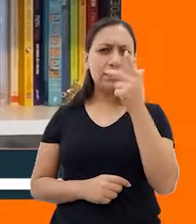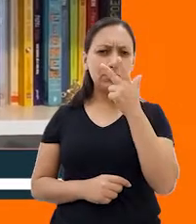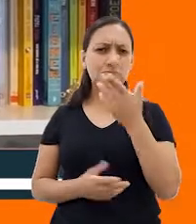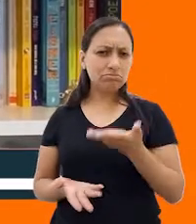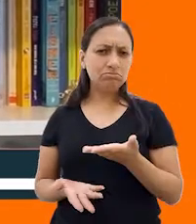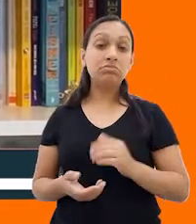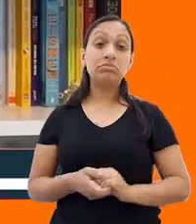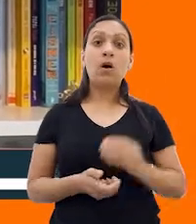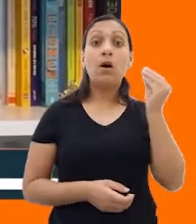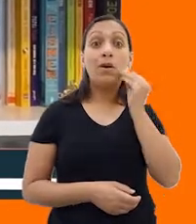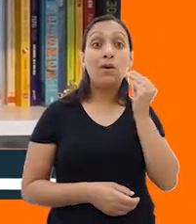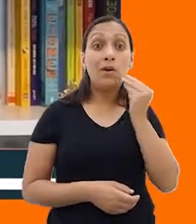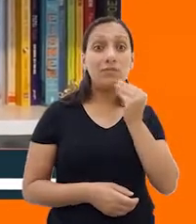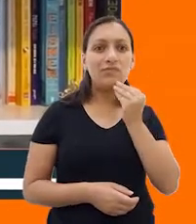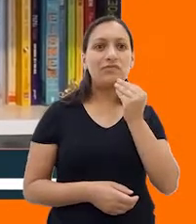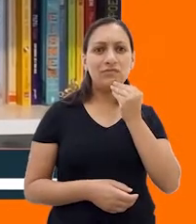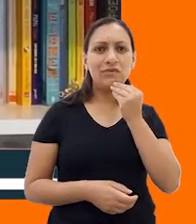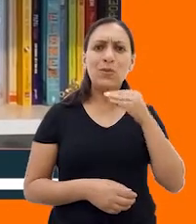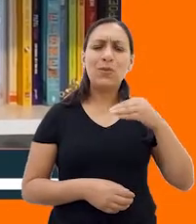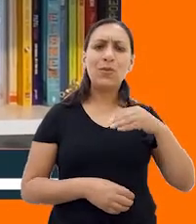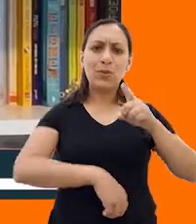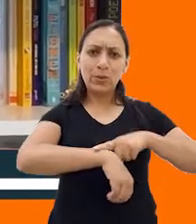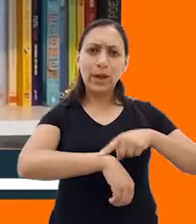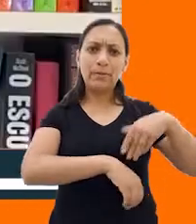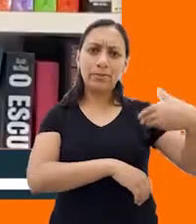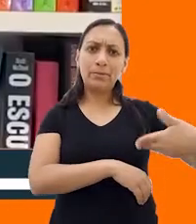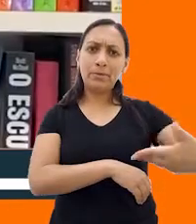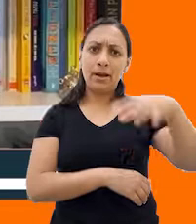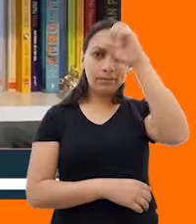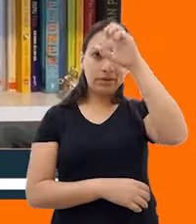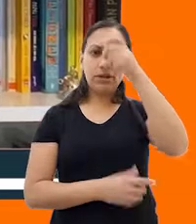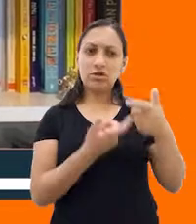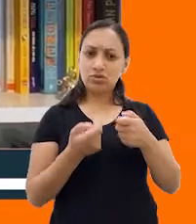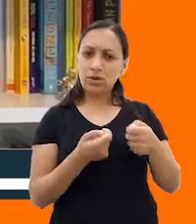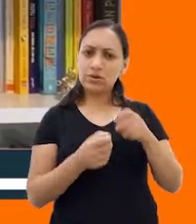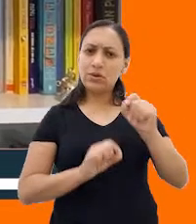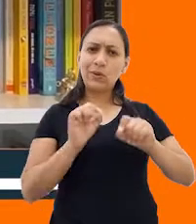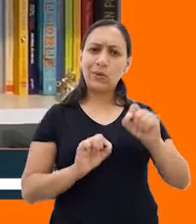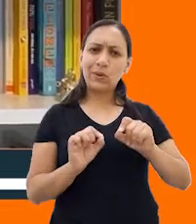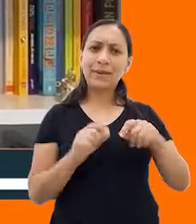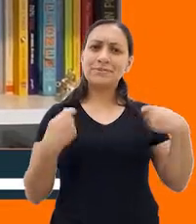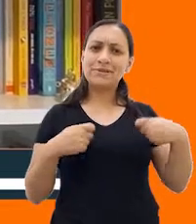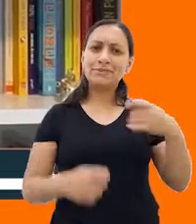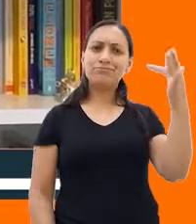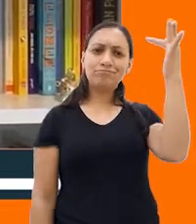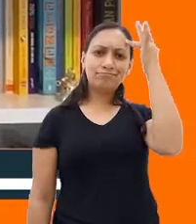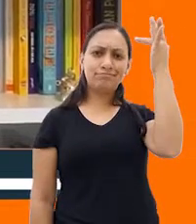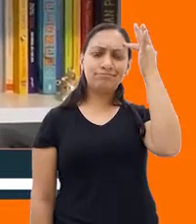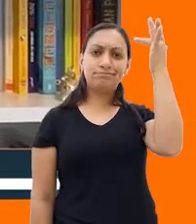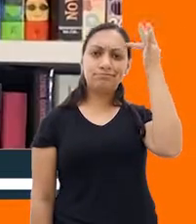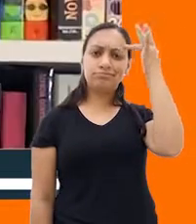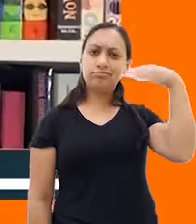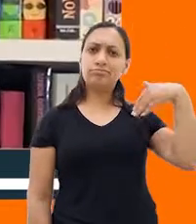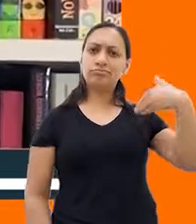graduação. O tempo que a gente leva para aprender a fazer jogos requer que o nosso aluno tenha uma maturidade. Ele leva um tempo